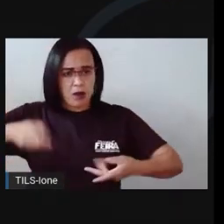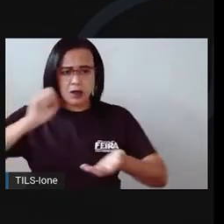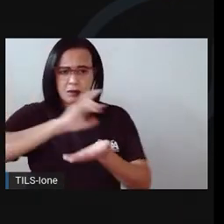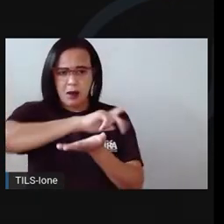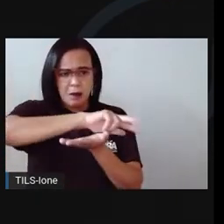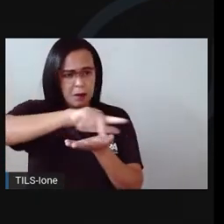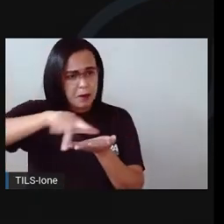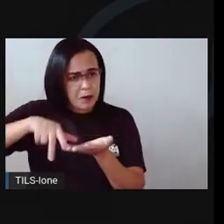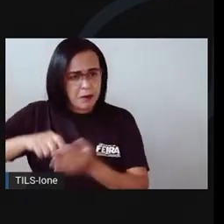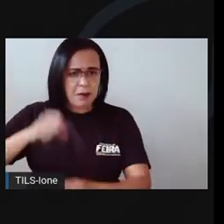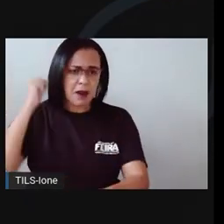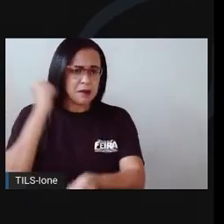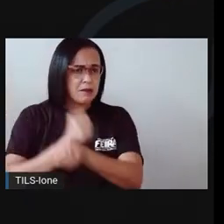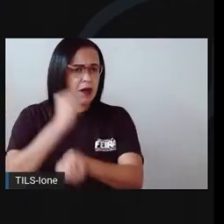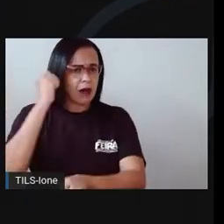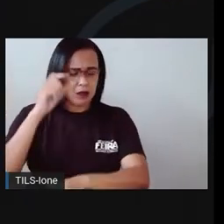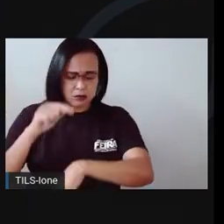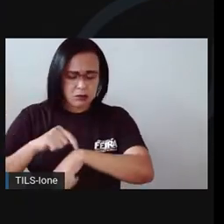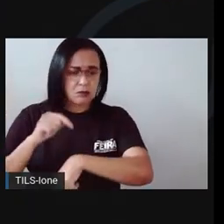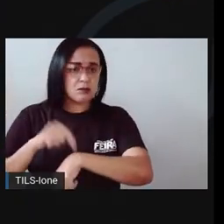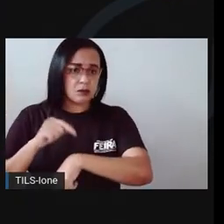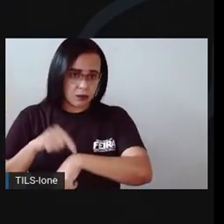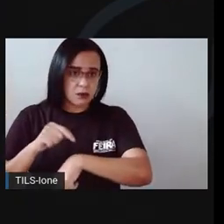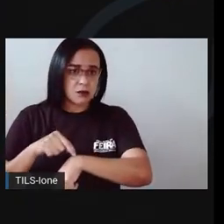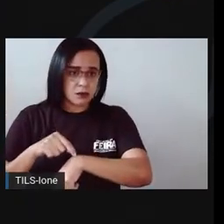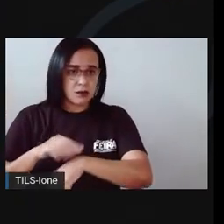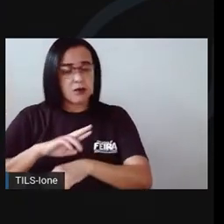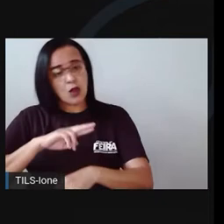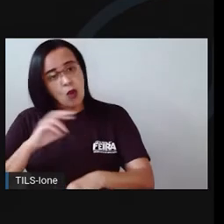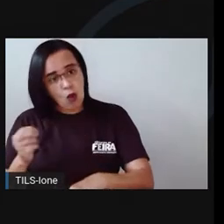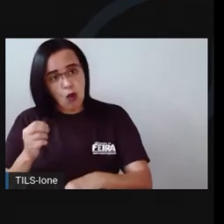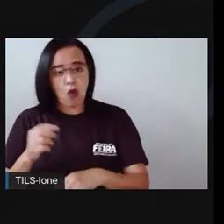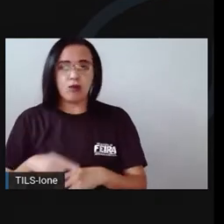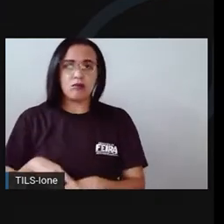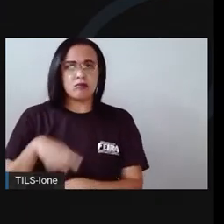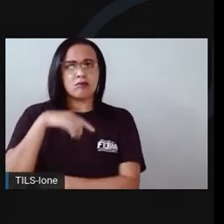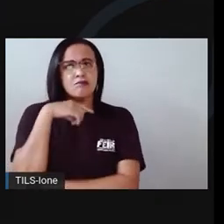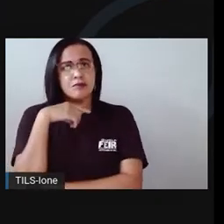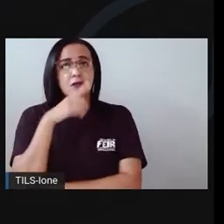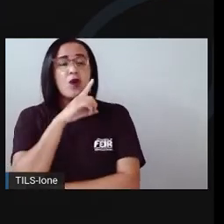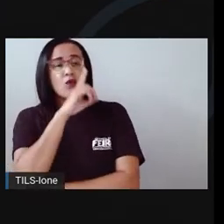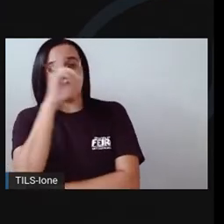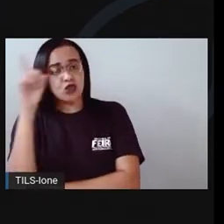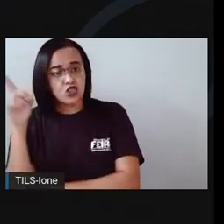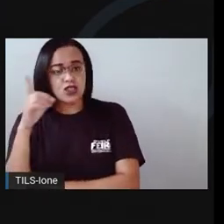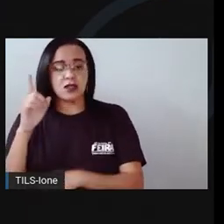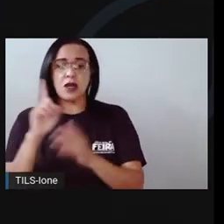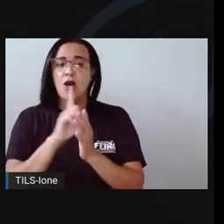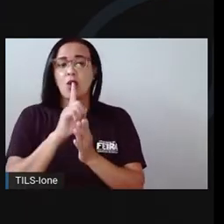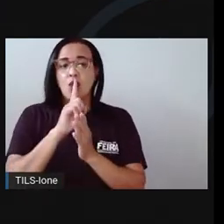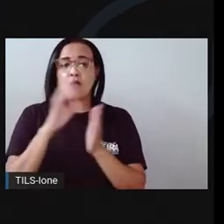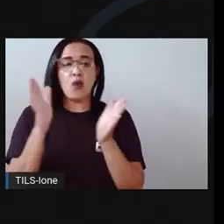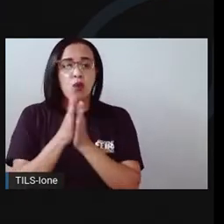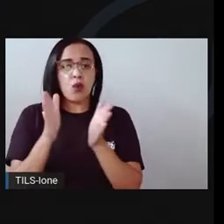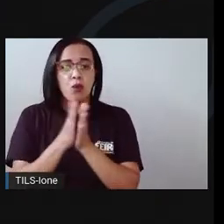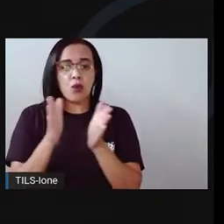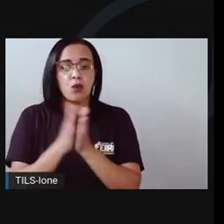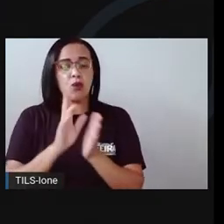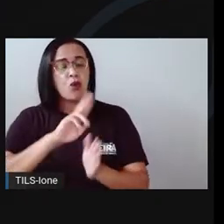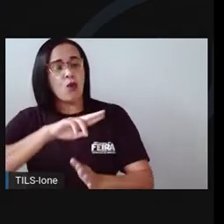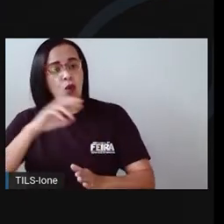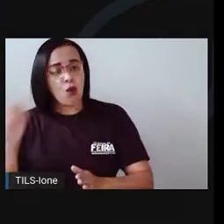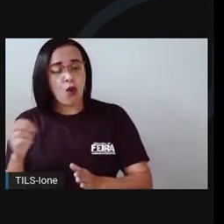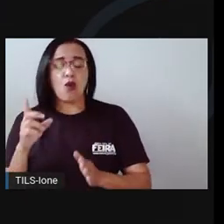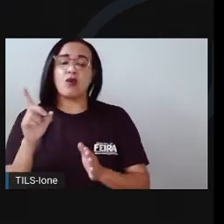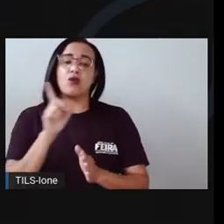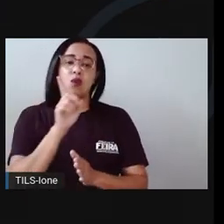de marcar a passagem de tempo, seja para saber o dia que fazemos aniversário, ou até mesmo para saber os dias da